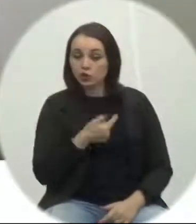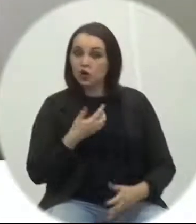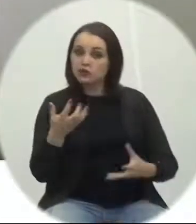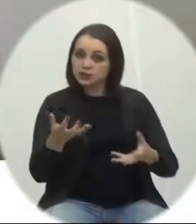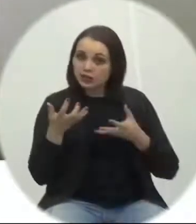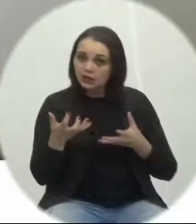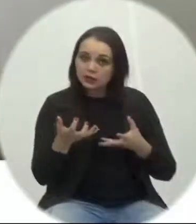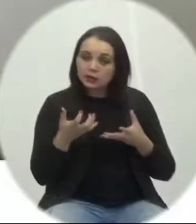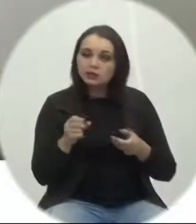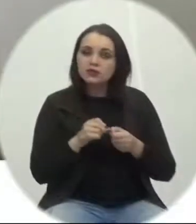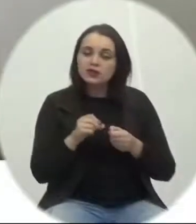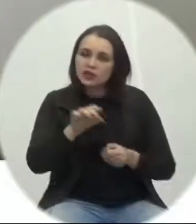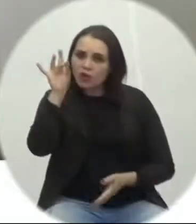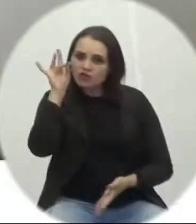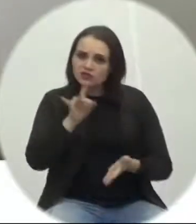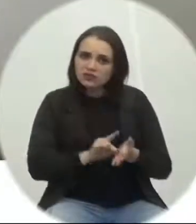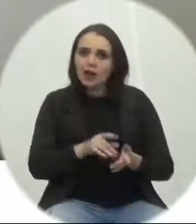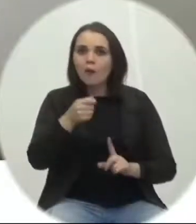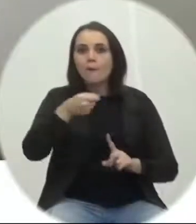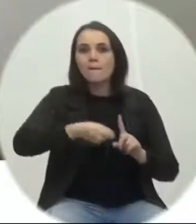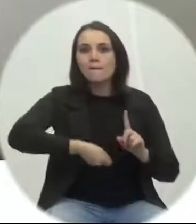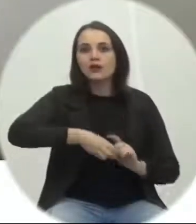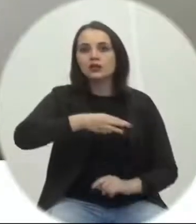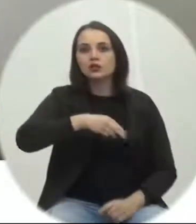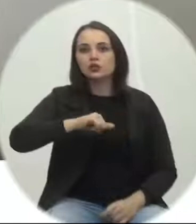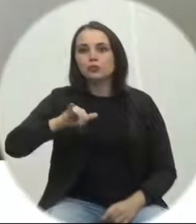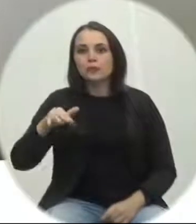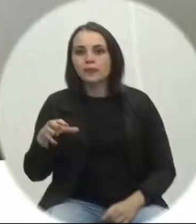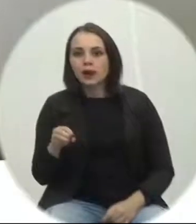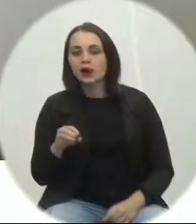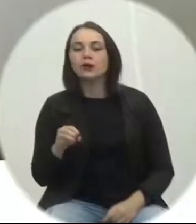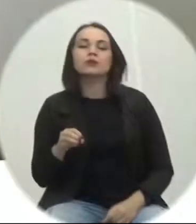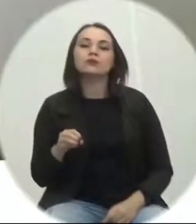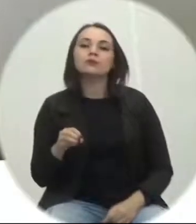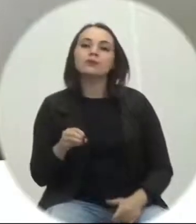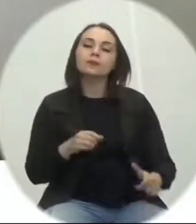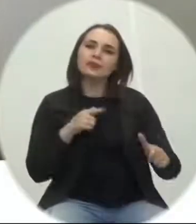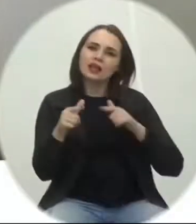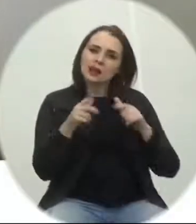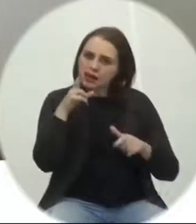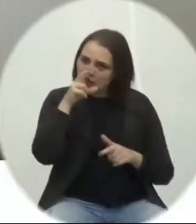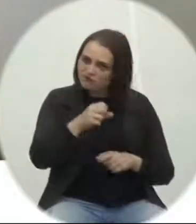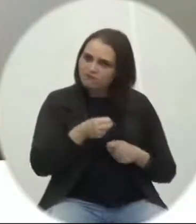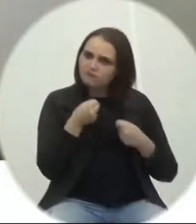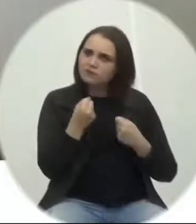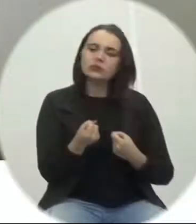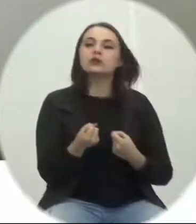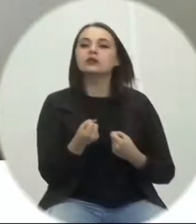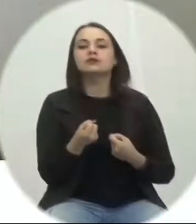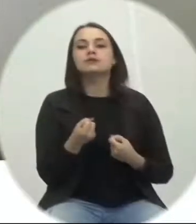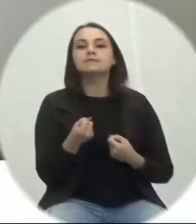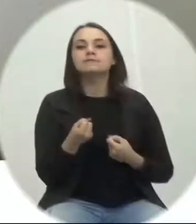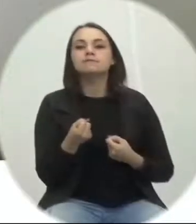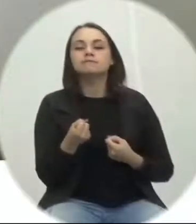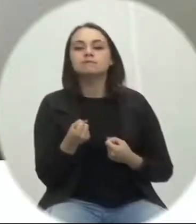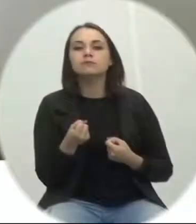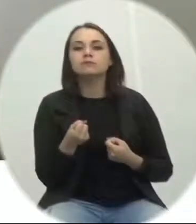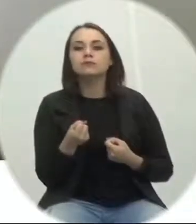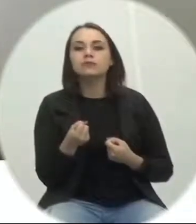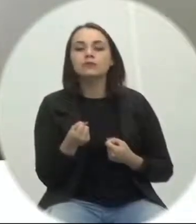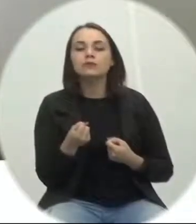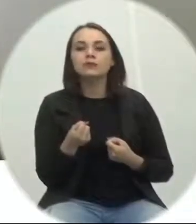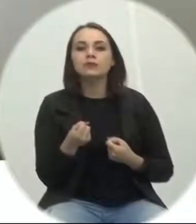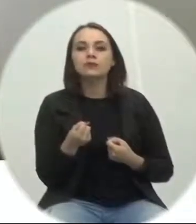o mês de maio principalmente aquela semana trabalhar firme para que é